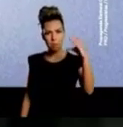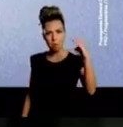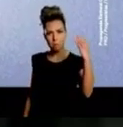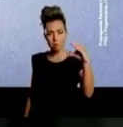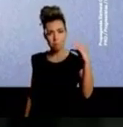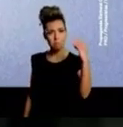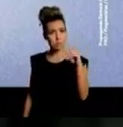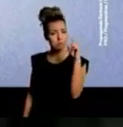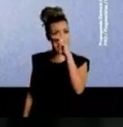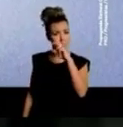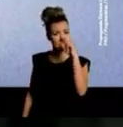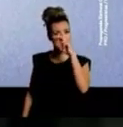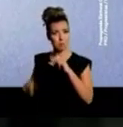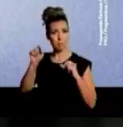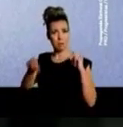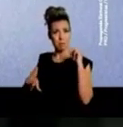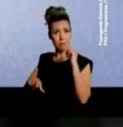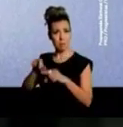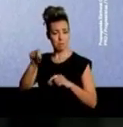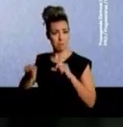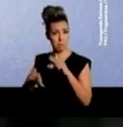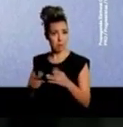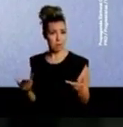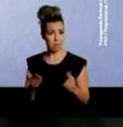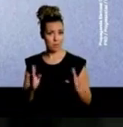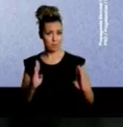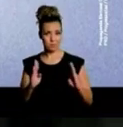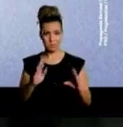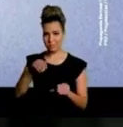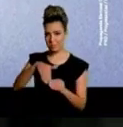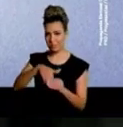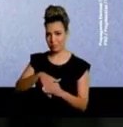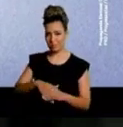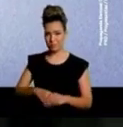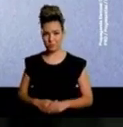e ofensas de Guilherme Boulos na propaganda eleitoral.